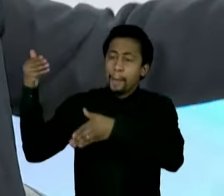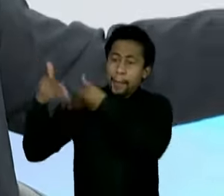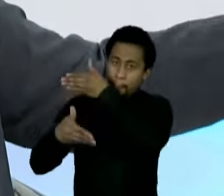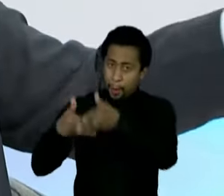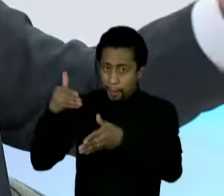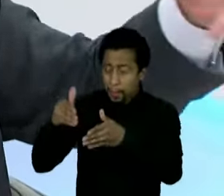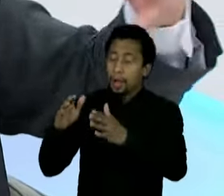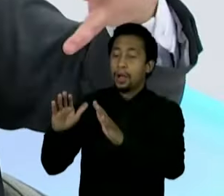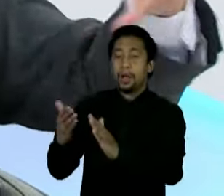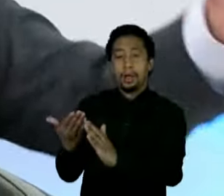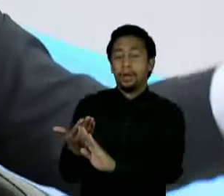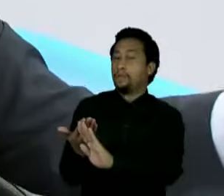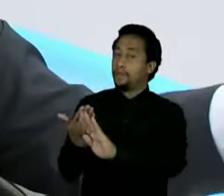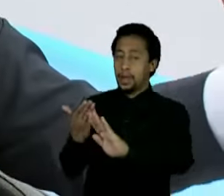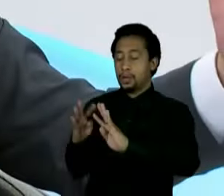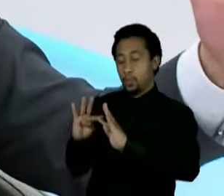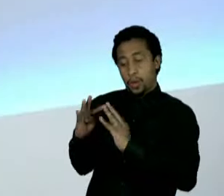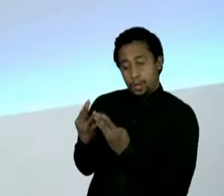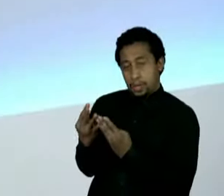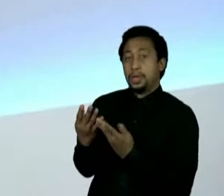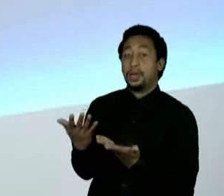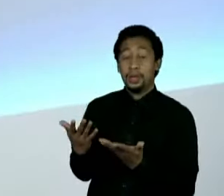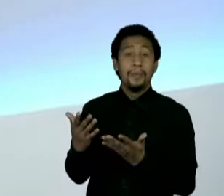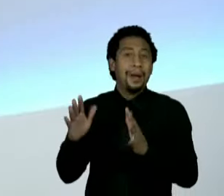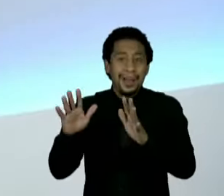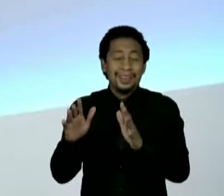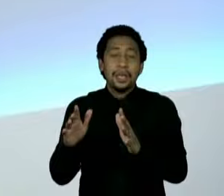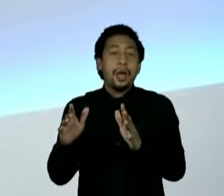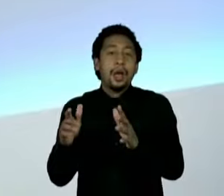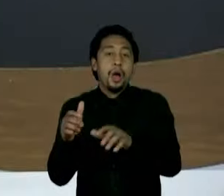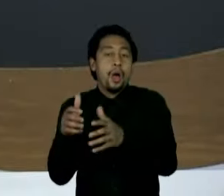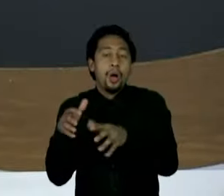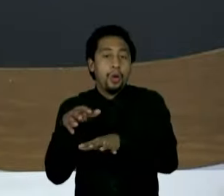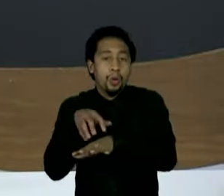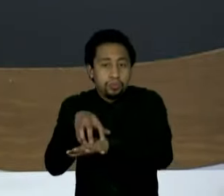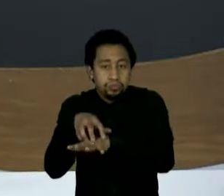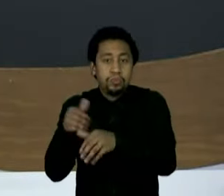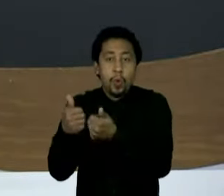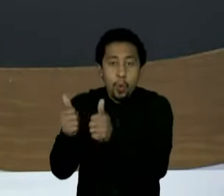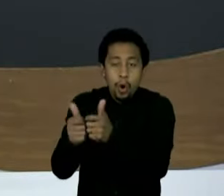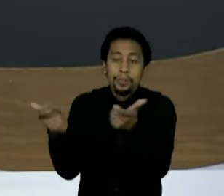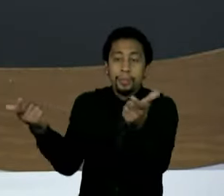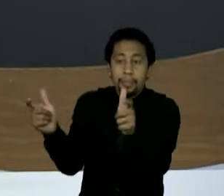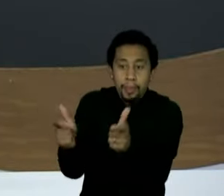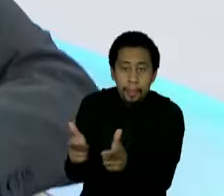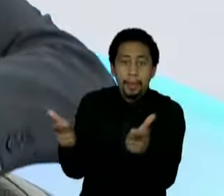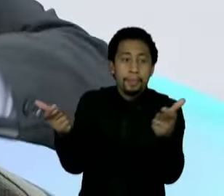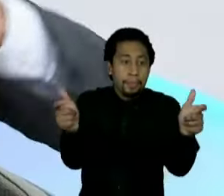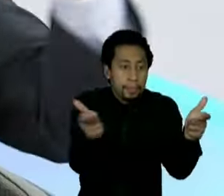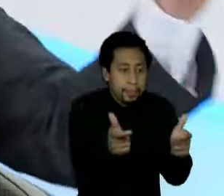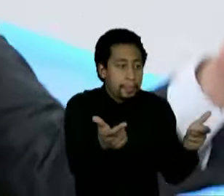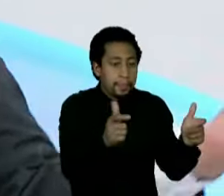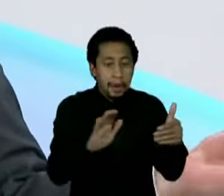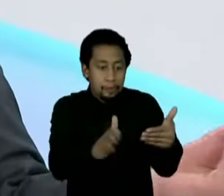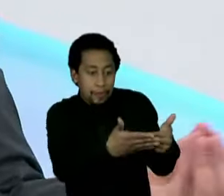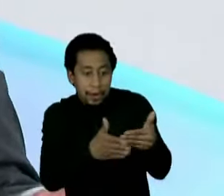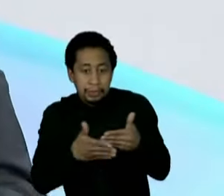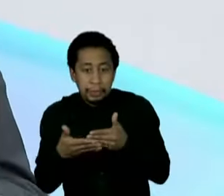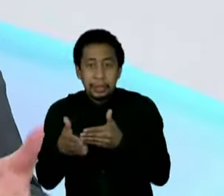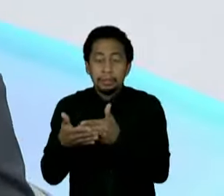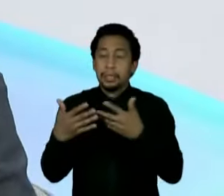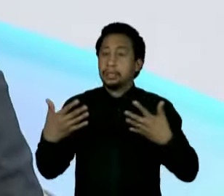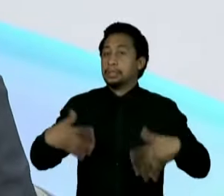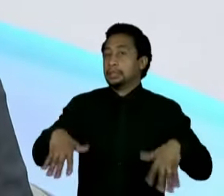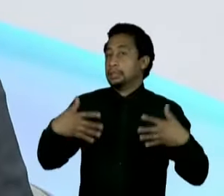aparelhos todos que nós tínhamos de transporte. Não, reduziram o número de ônibus e foram cada vez afunilando mais e, claro,